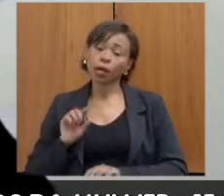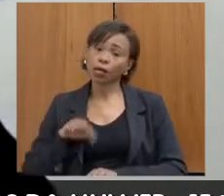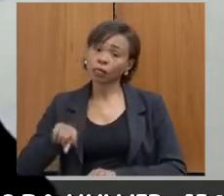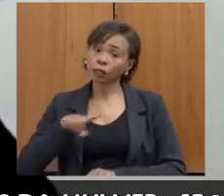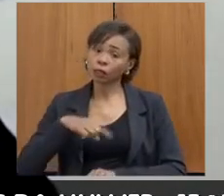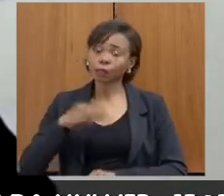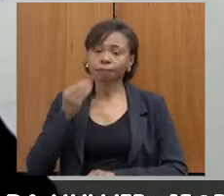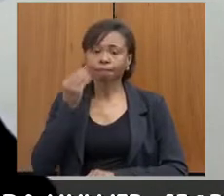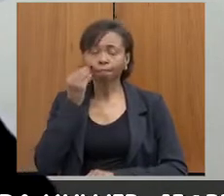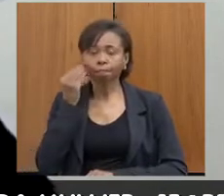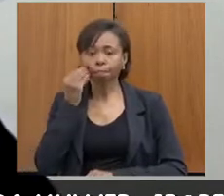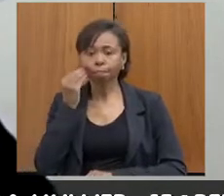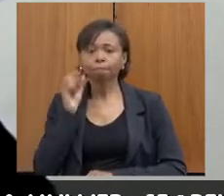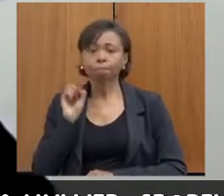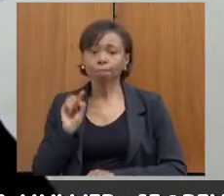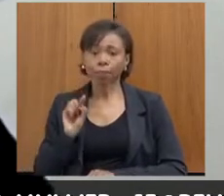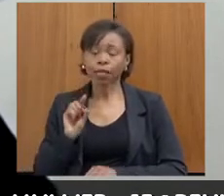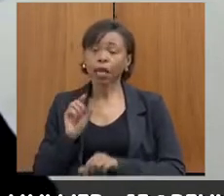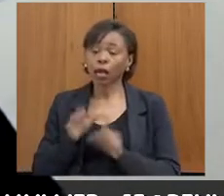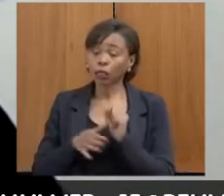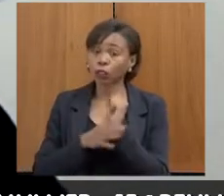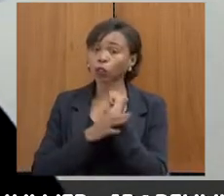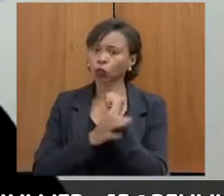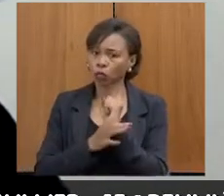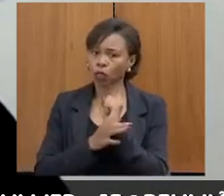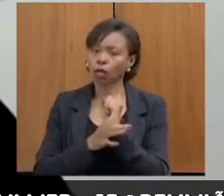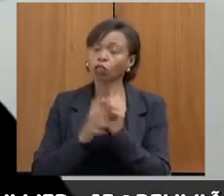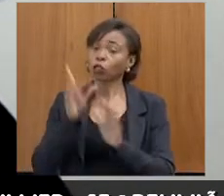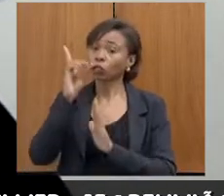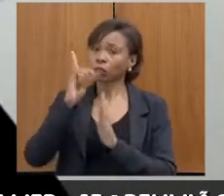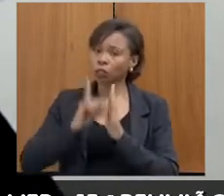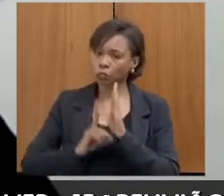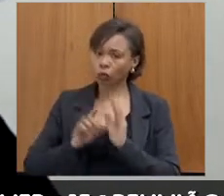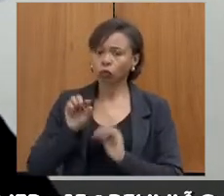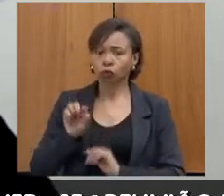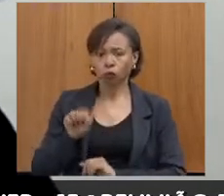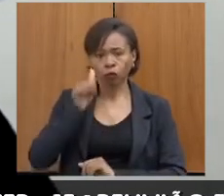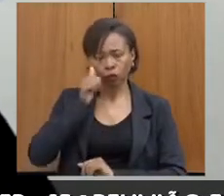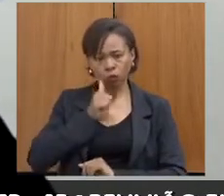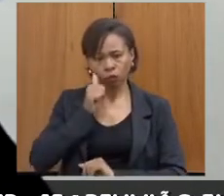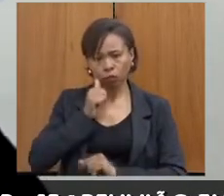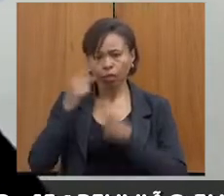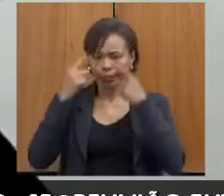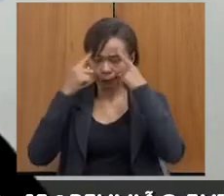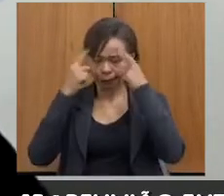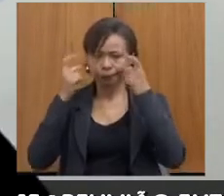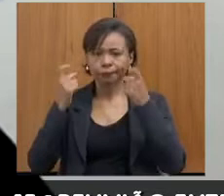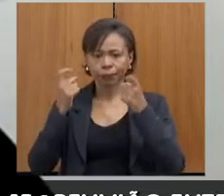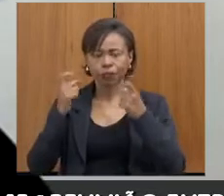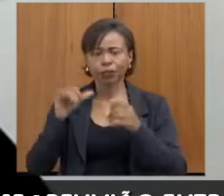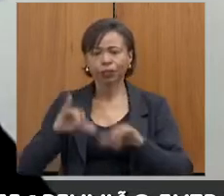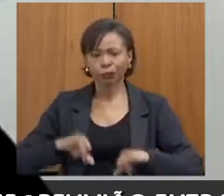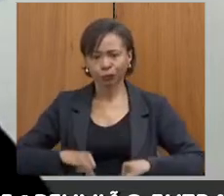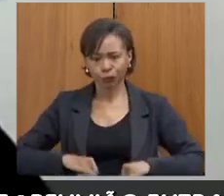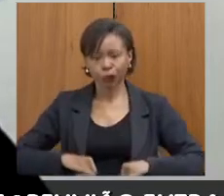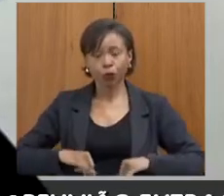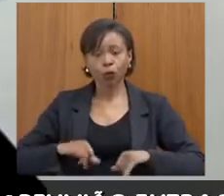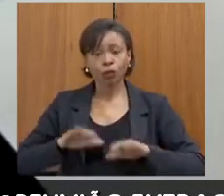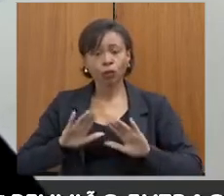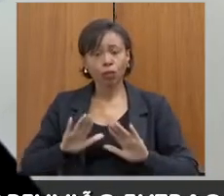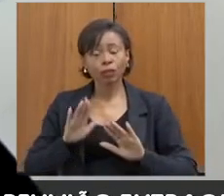os direitos das vítimas de violência doméstica da melhor forma possível, evitando a